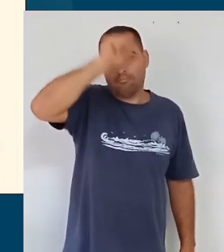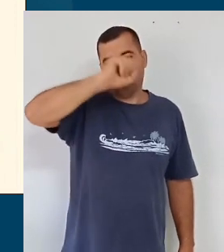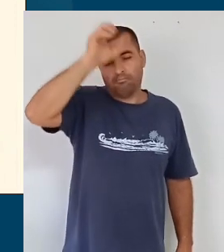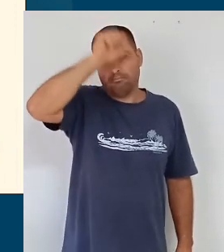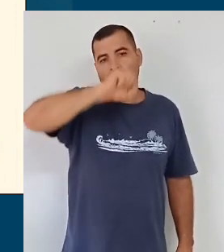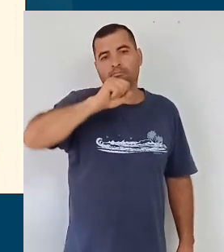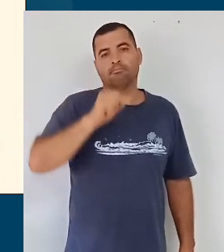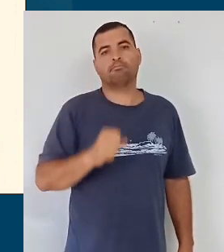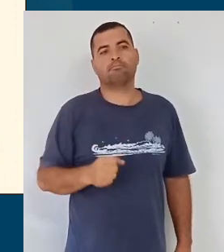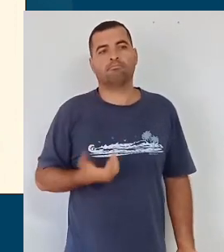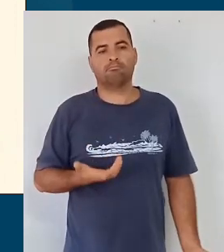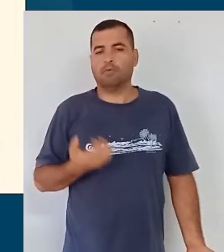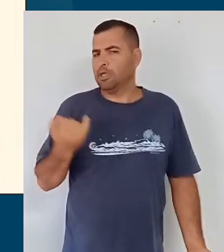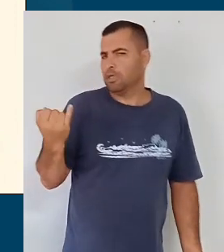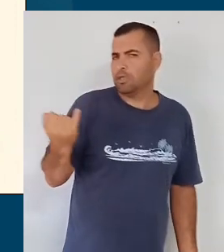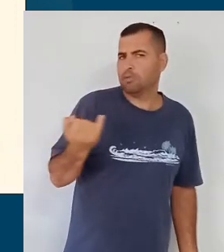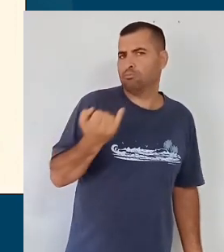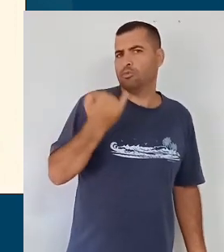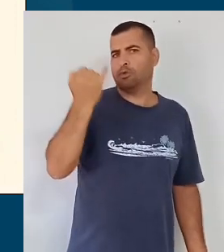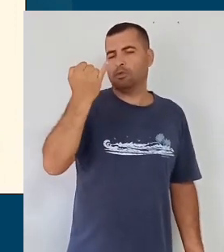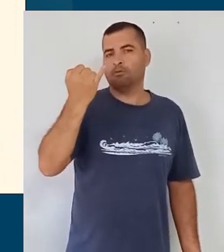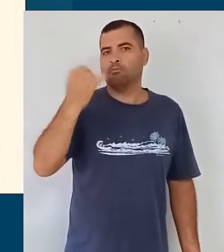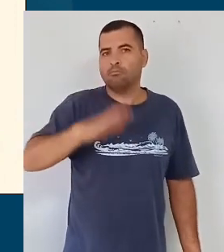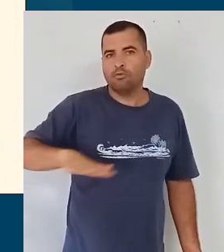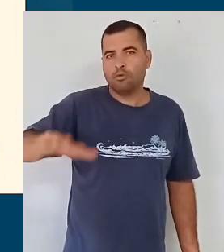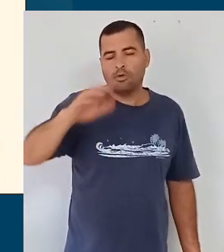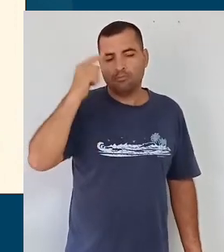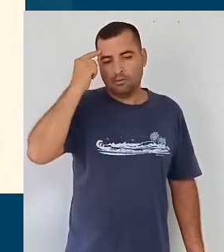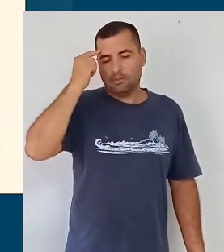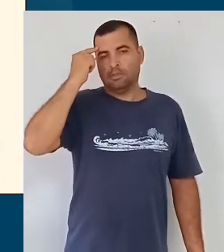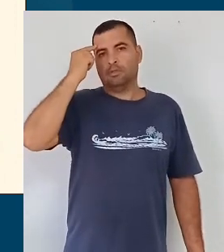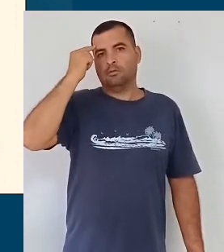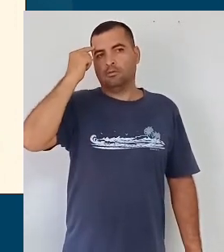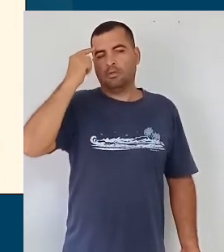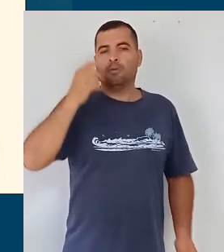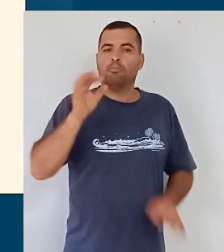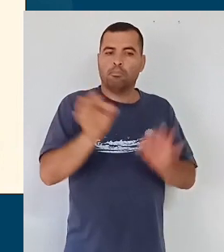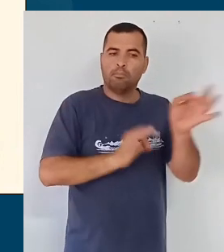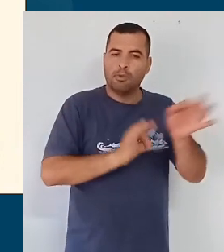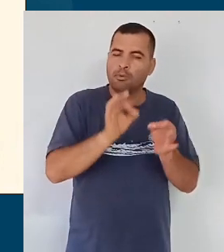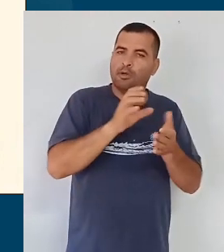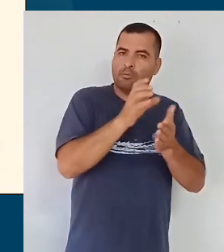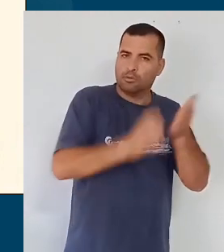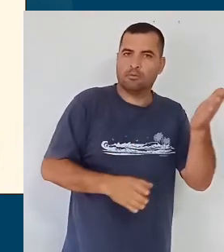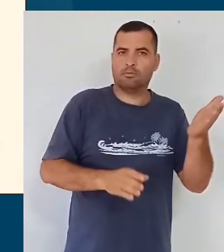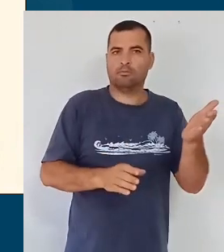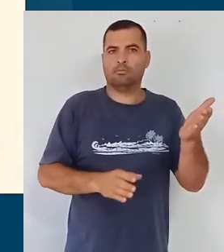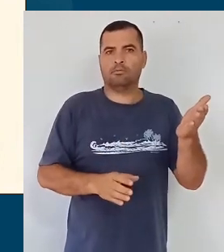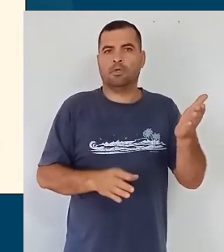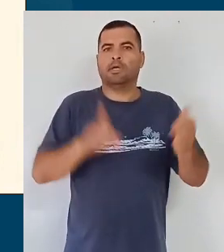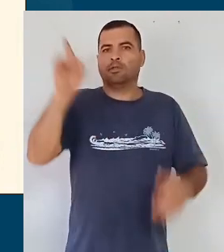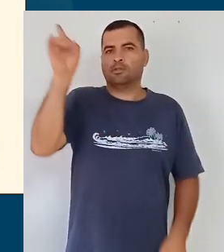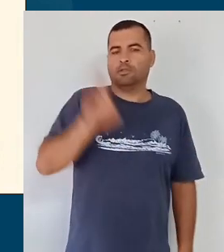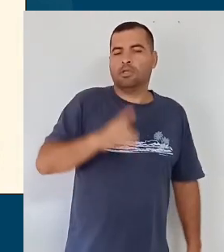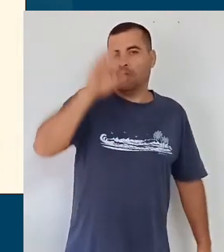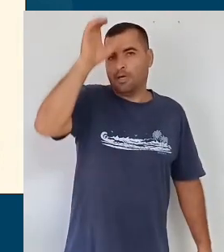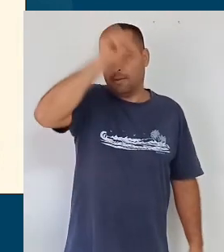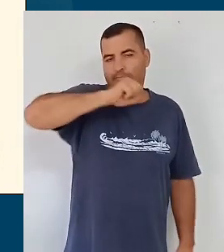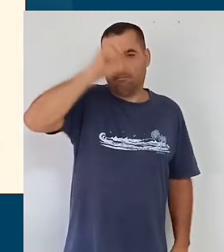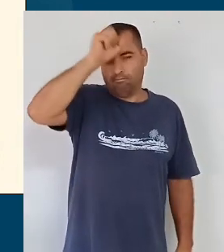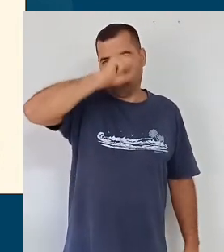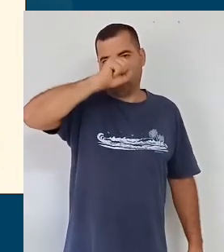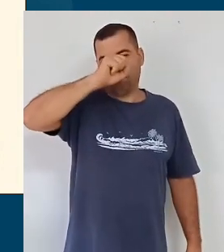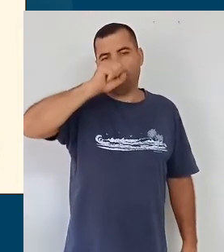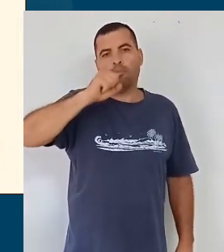um ponto muito importante quando a gente está pensando nessa elaboração do currículo. Os direitos de aprendizagem, eles